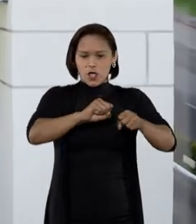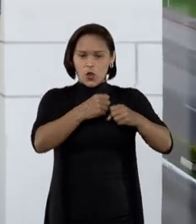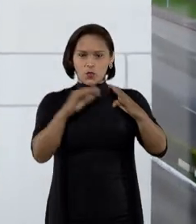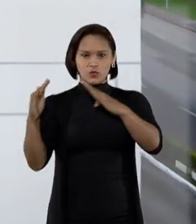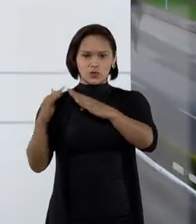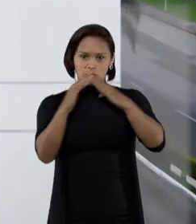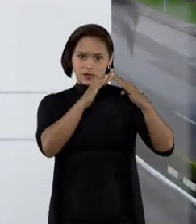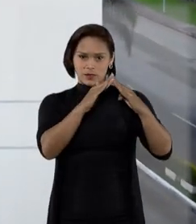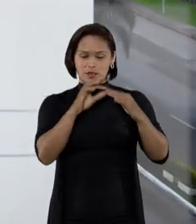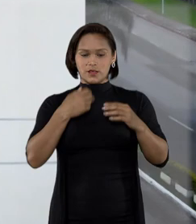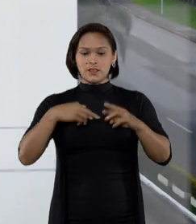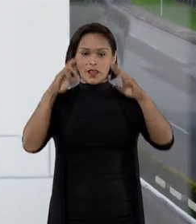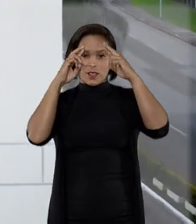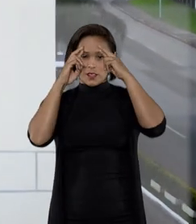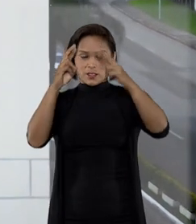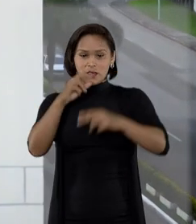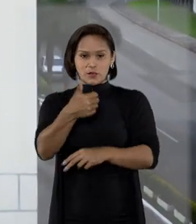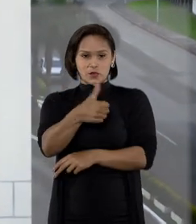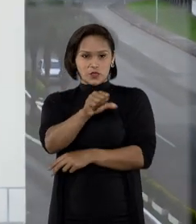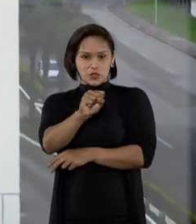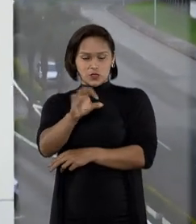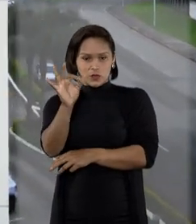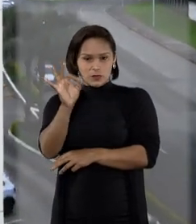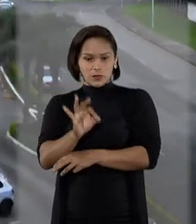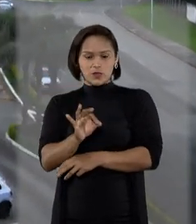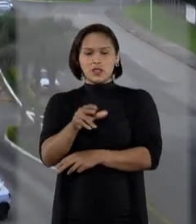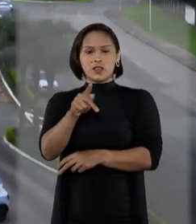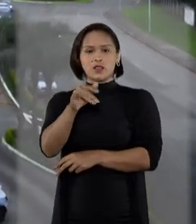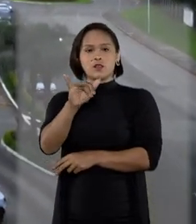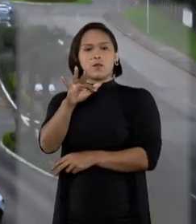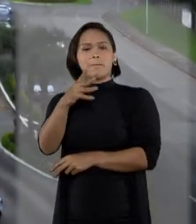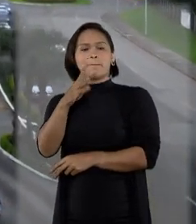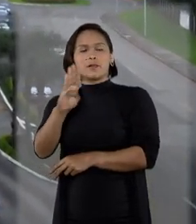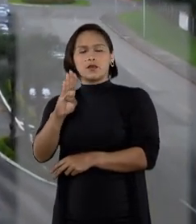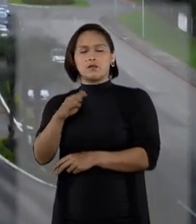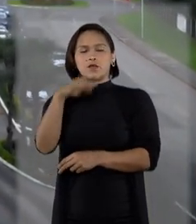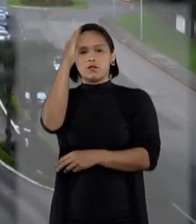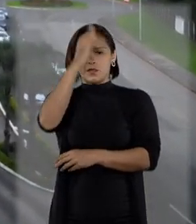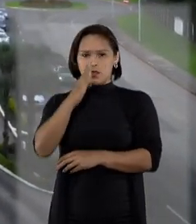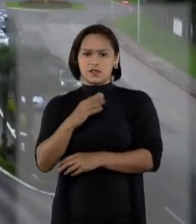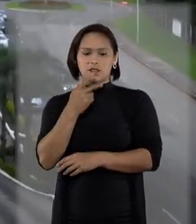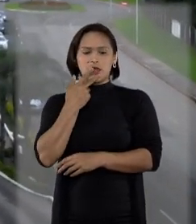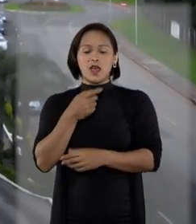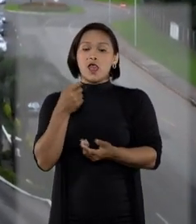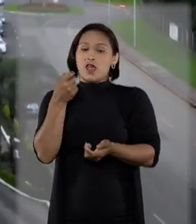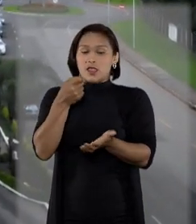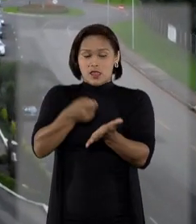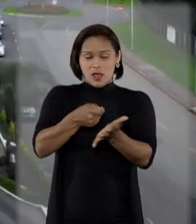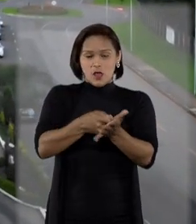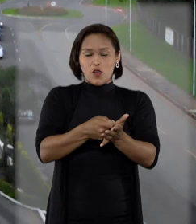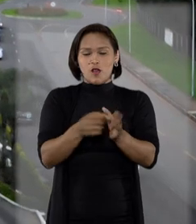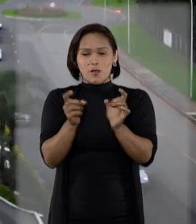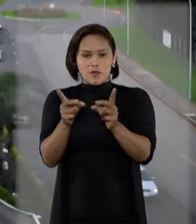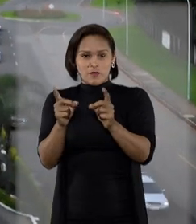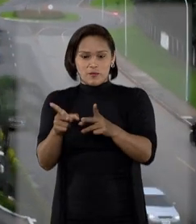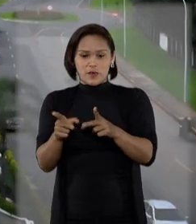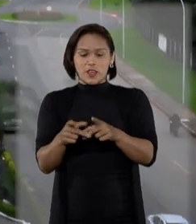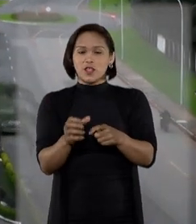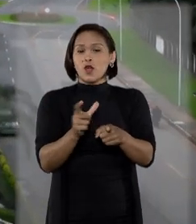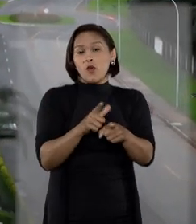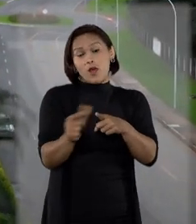construção civil, responsável por 18% do PIB brasileiro. Seja na compra, venda ou